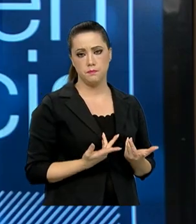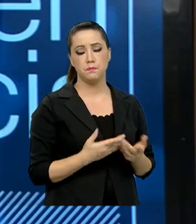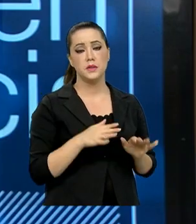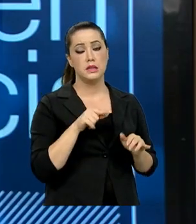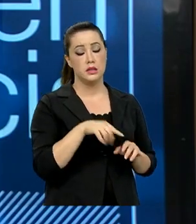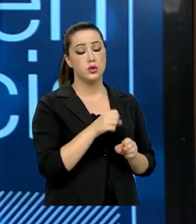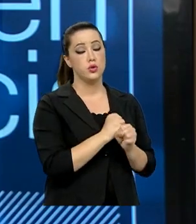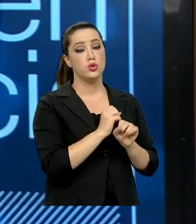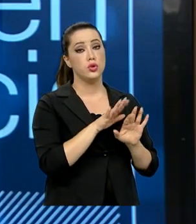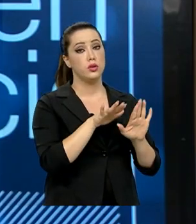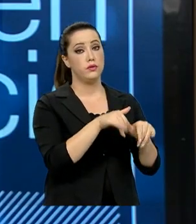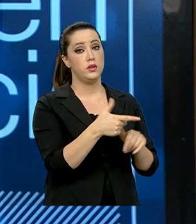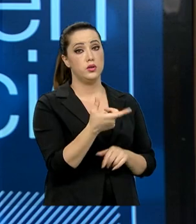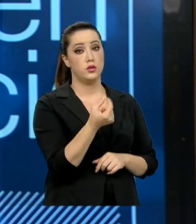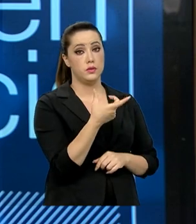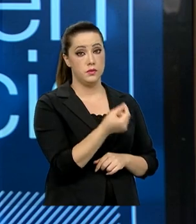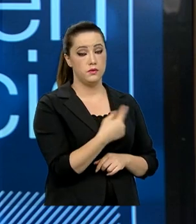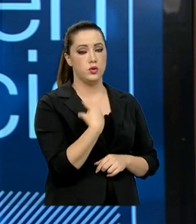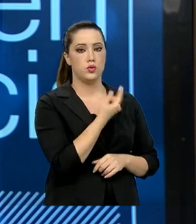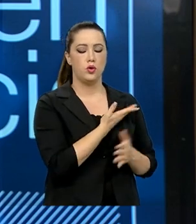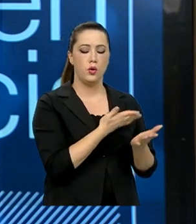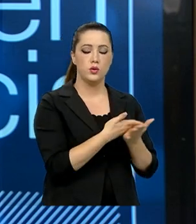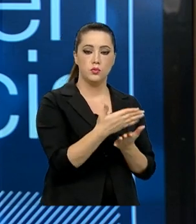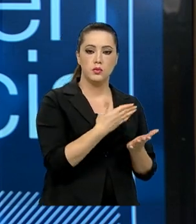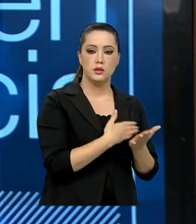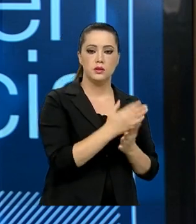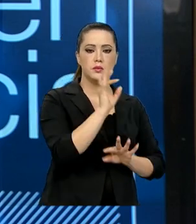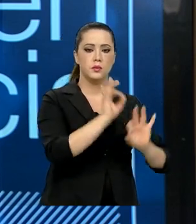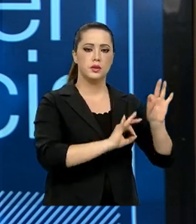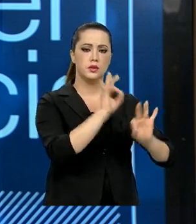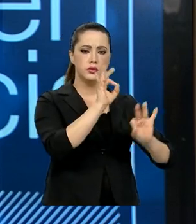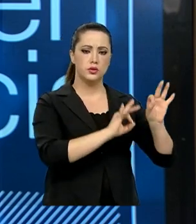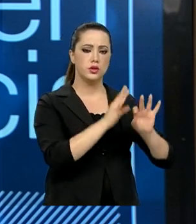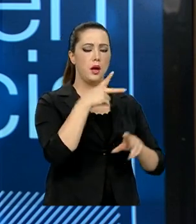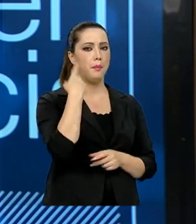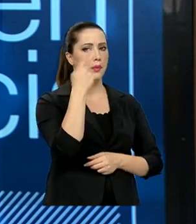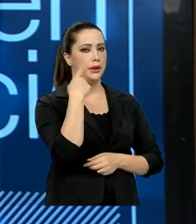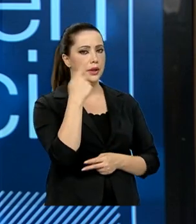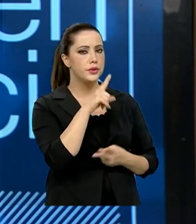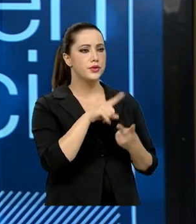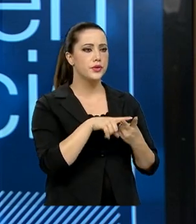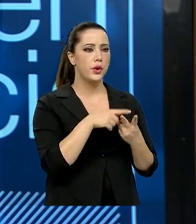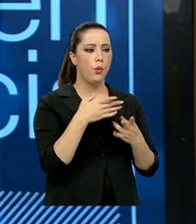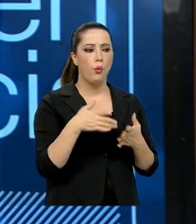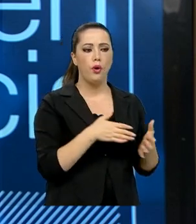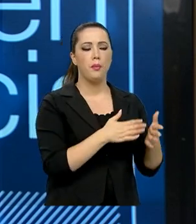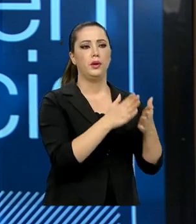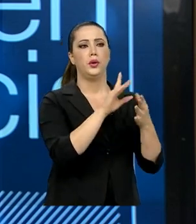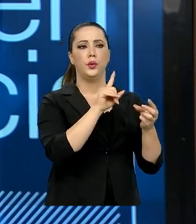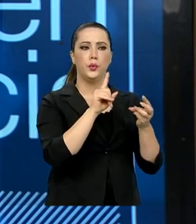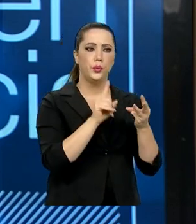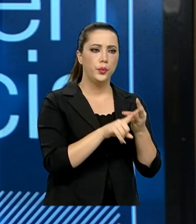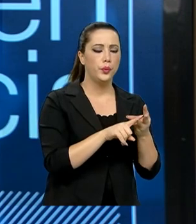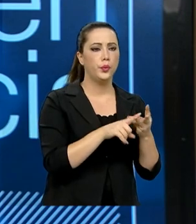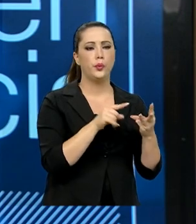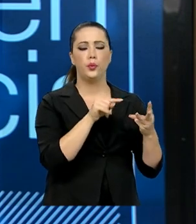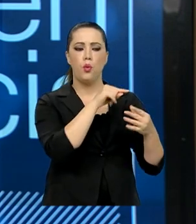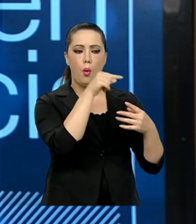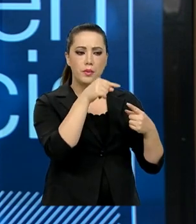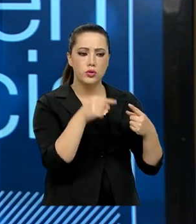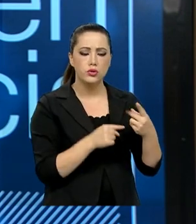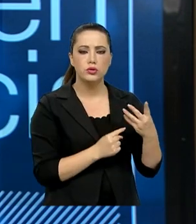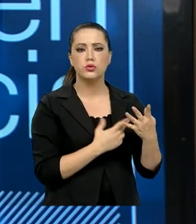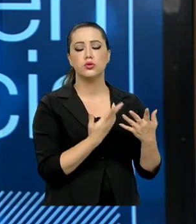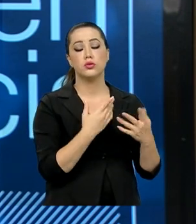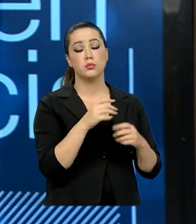E vamos começar, então, a elaborar toda a política, as diretrizes, as metas para o Sistema